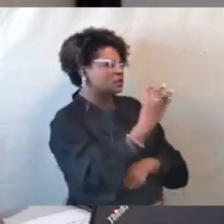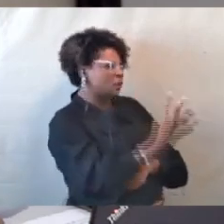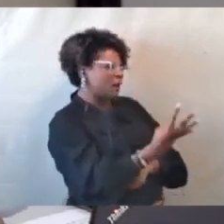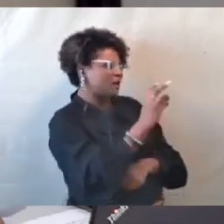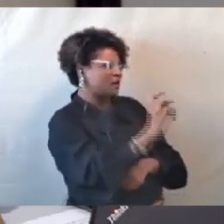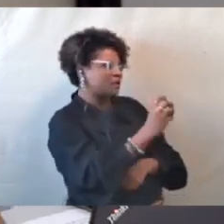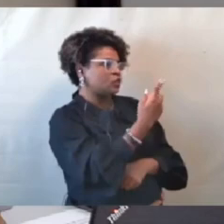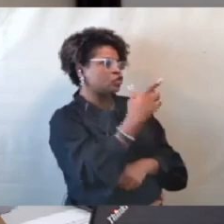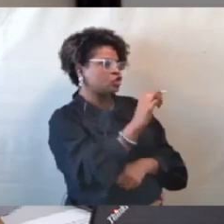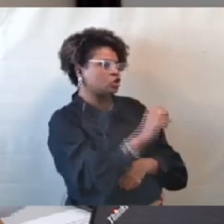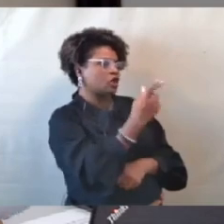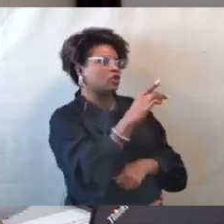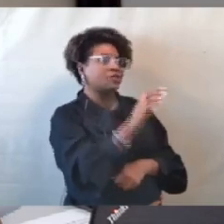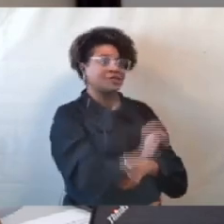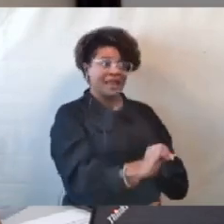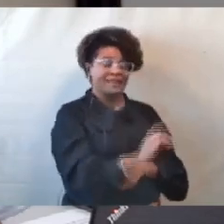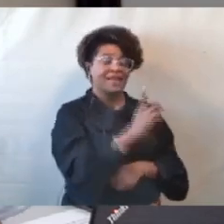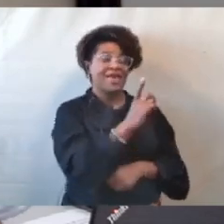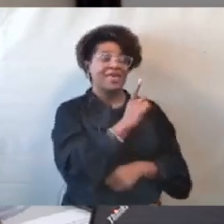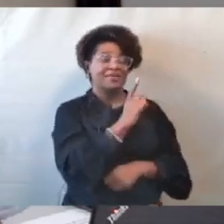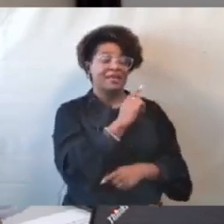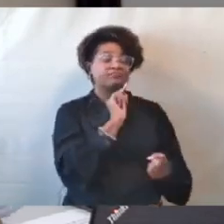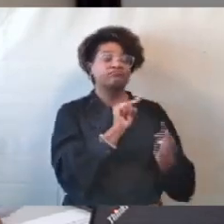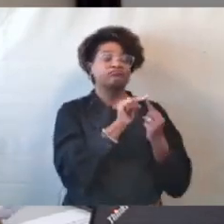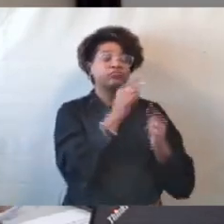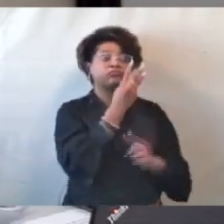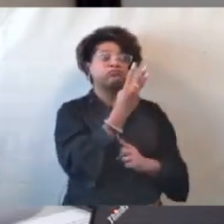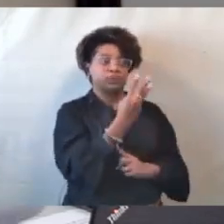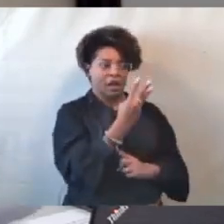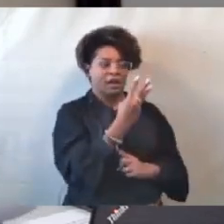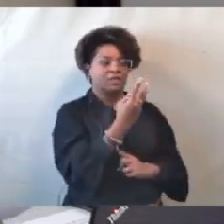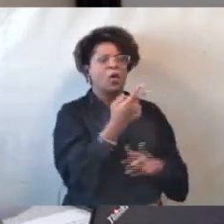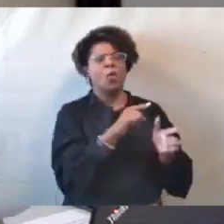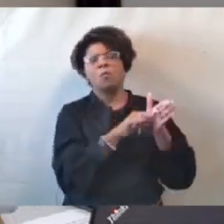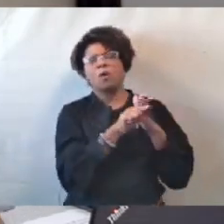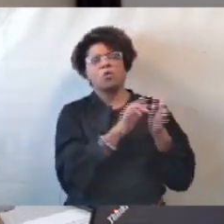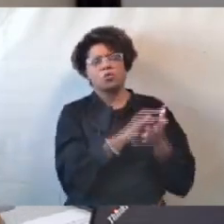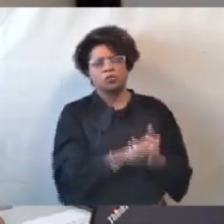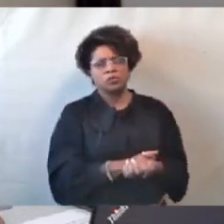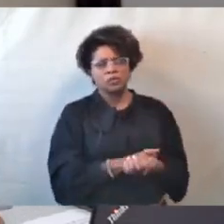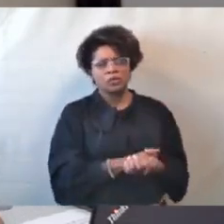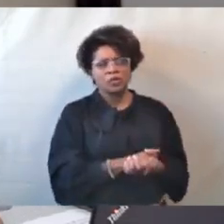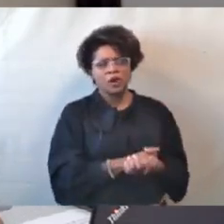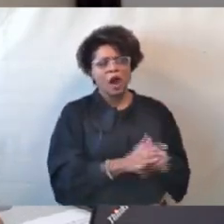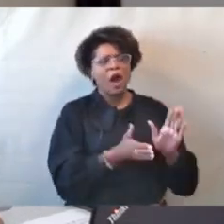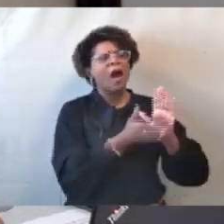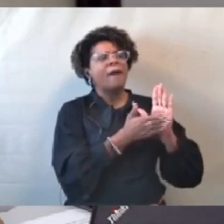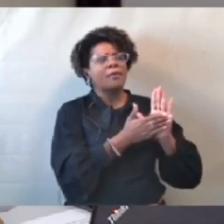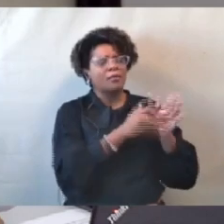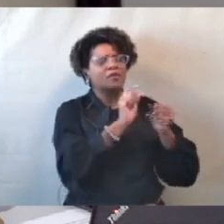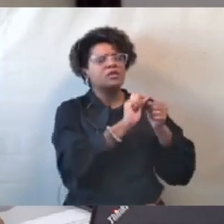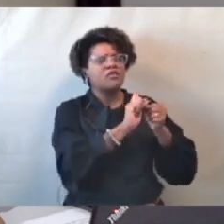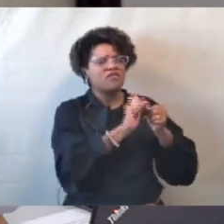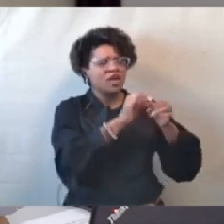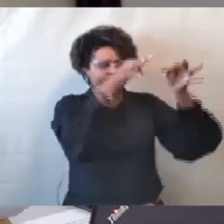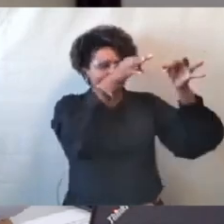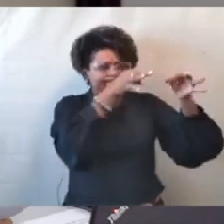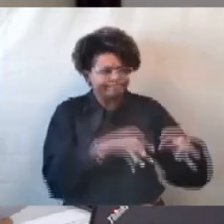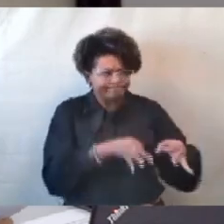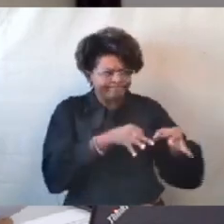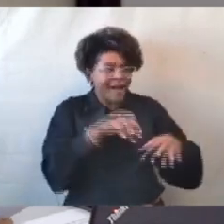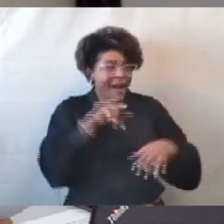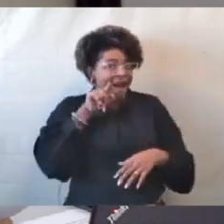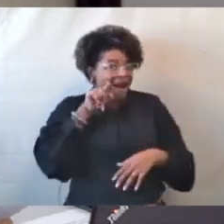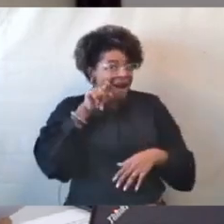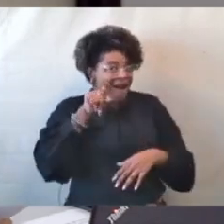atingimento dos padrões de classe 3 em Dago. O objeto foi cumprido na sua integralidade? A Lagoa encontra-se em classe